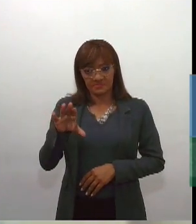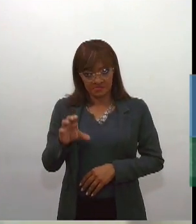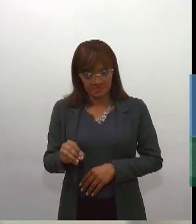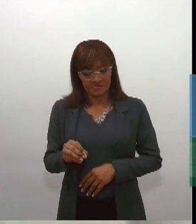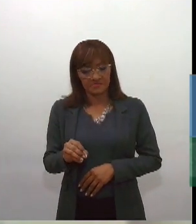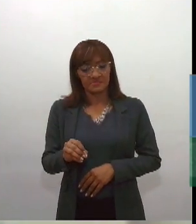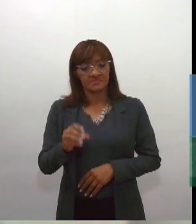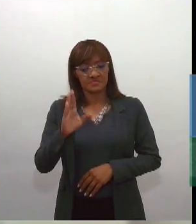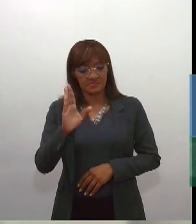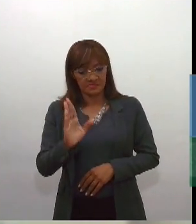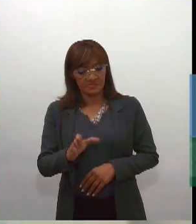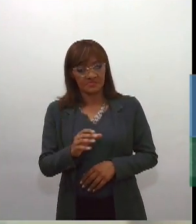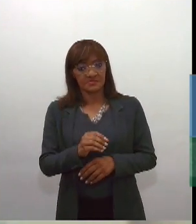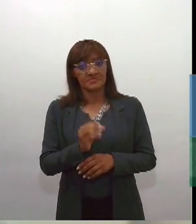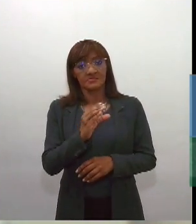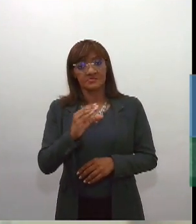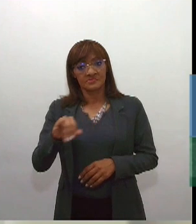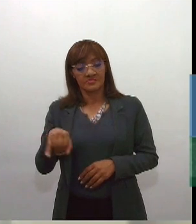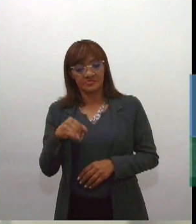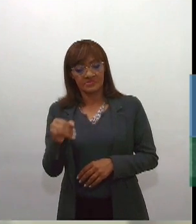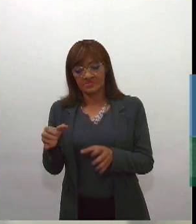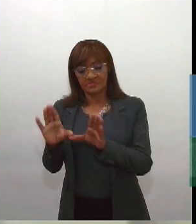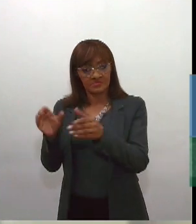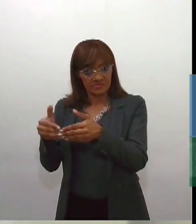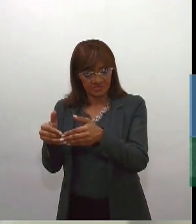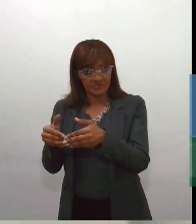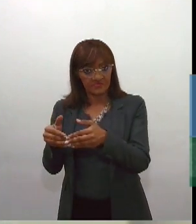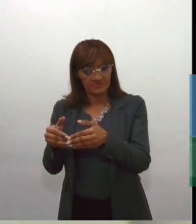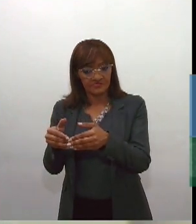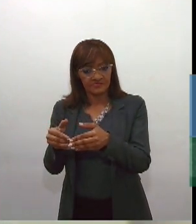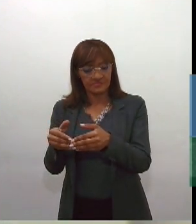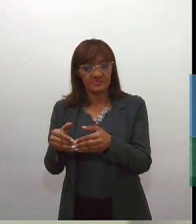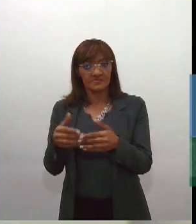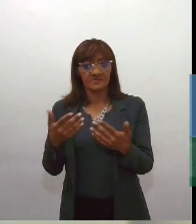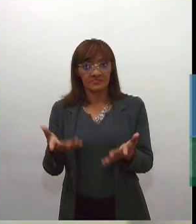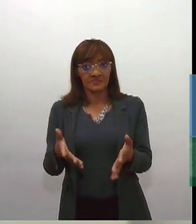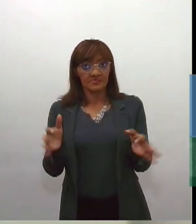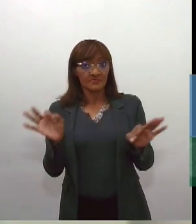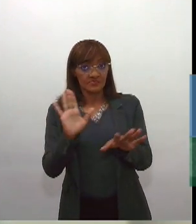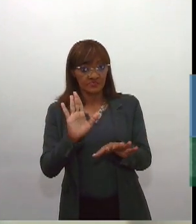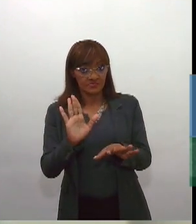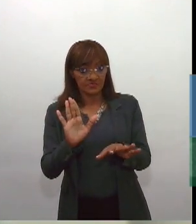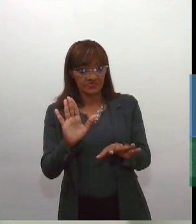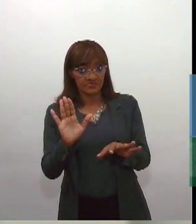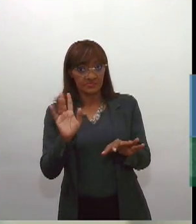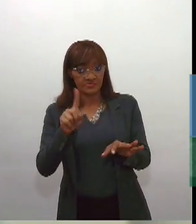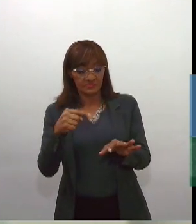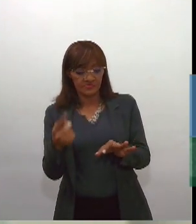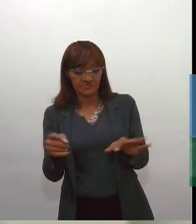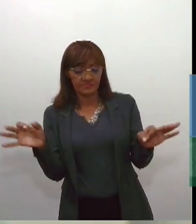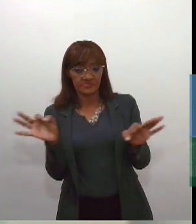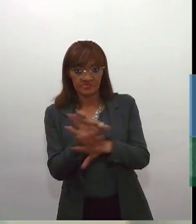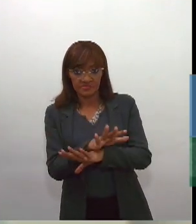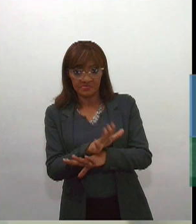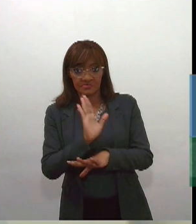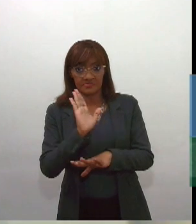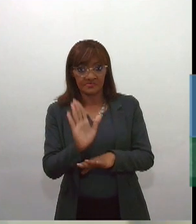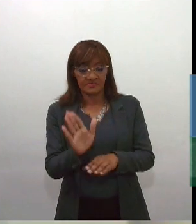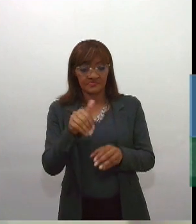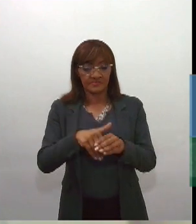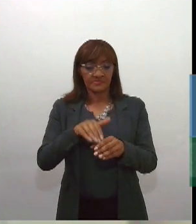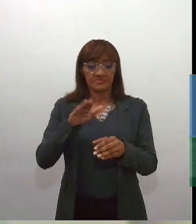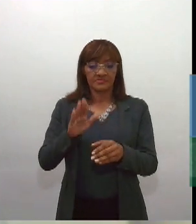CCJ, e é muito provável que passadas as eleições, o projeto seja, a proposta seja pautada novamente na